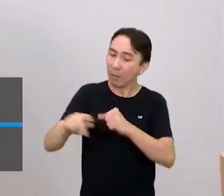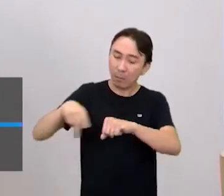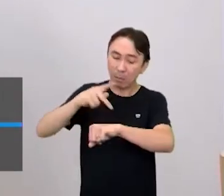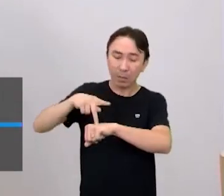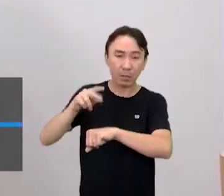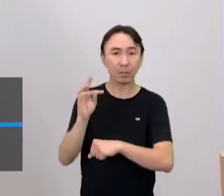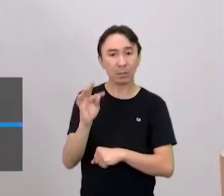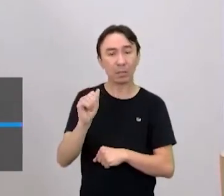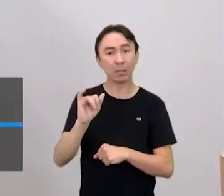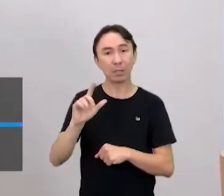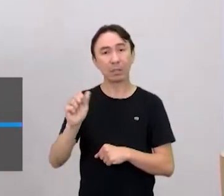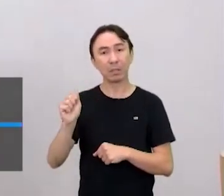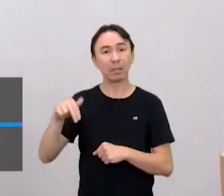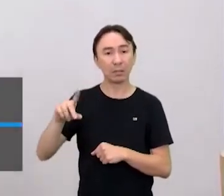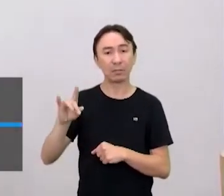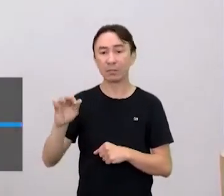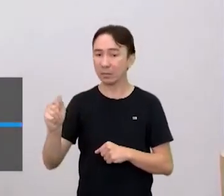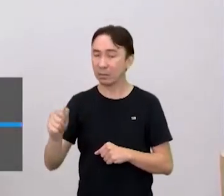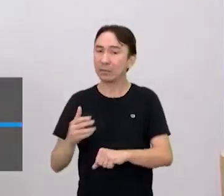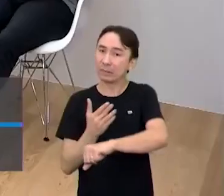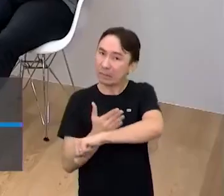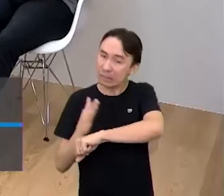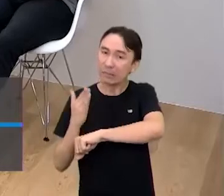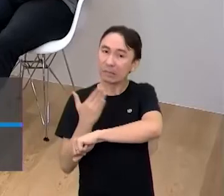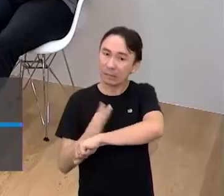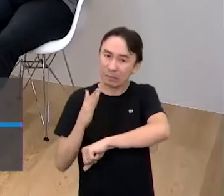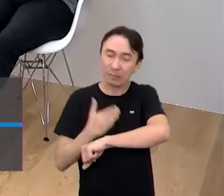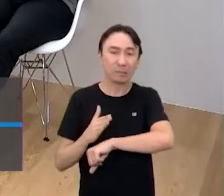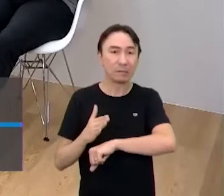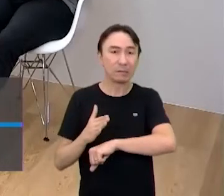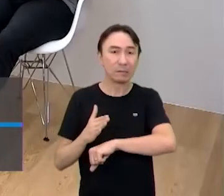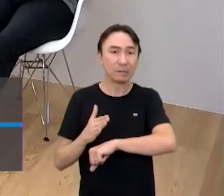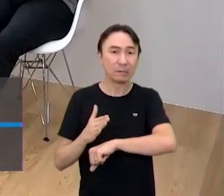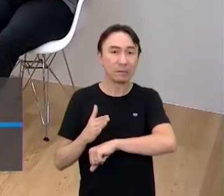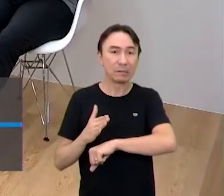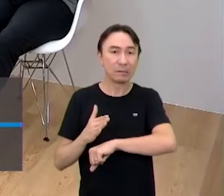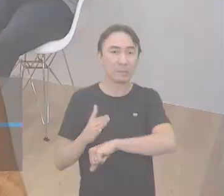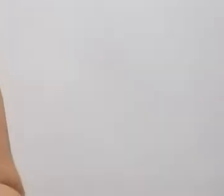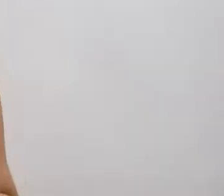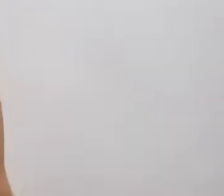Então, é uma coisa inimaginável, assim, pra gente de como que exige o nosso físico.